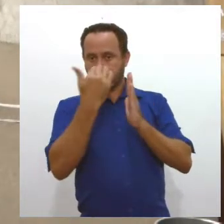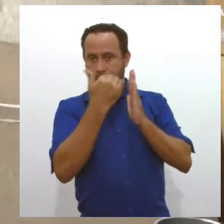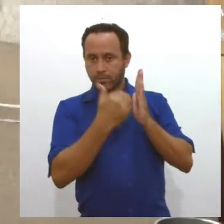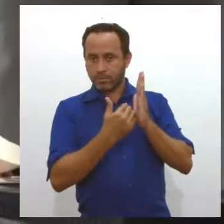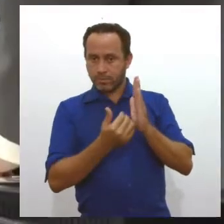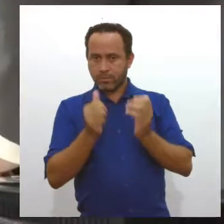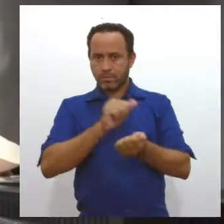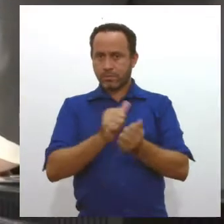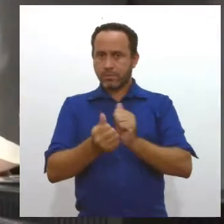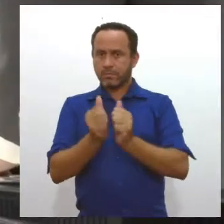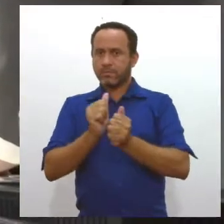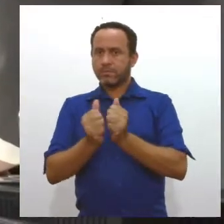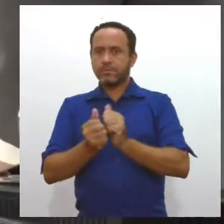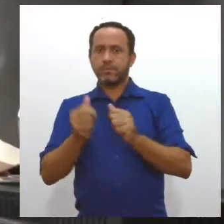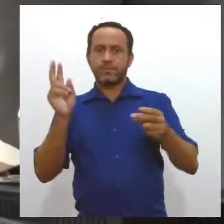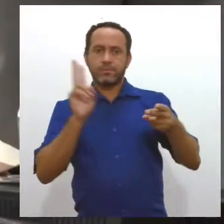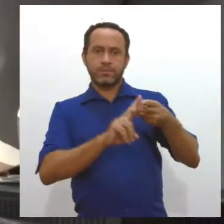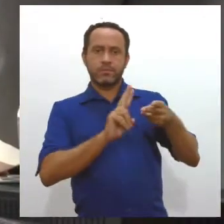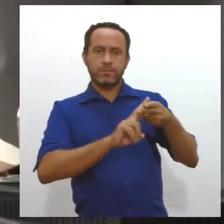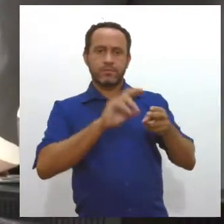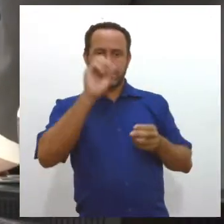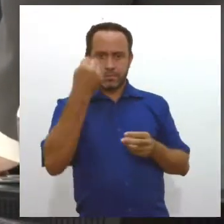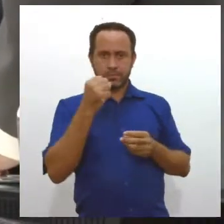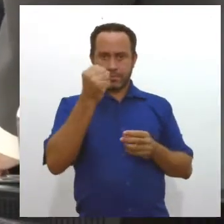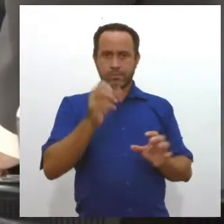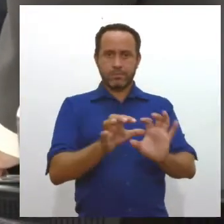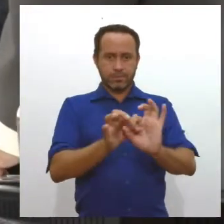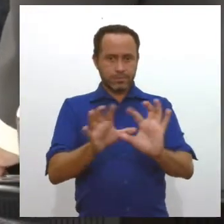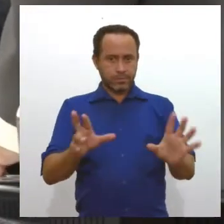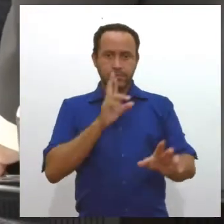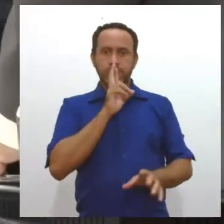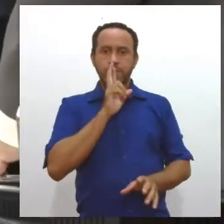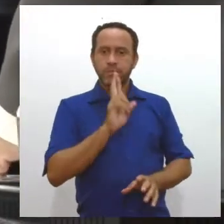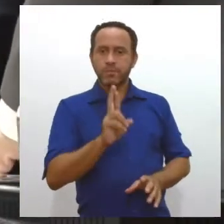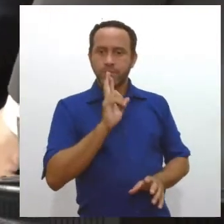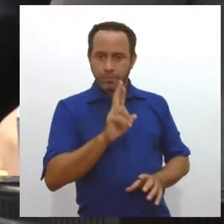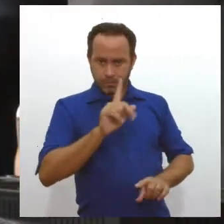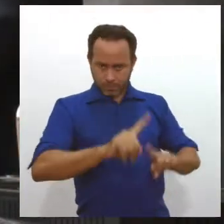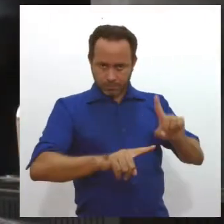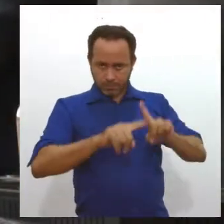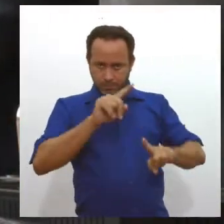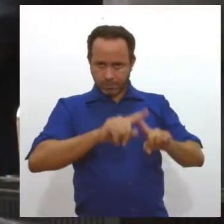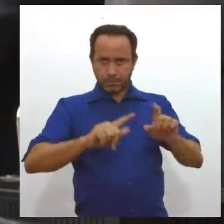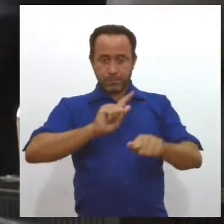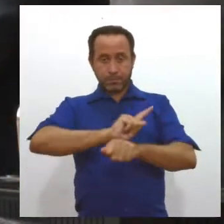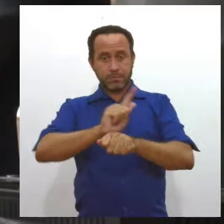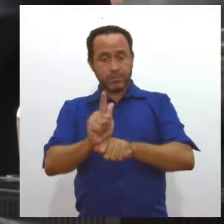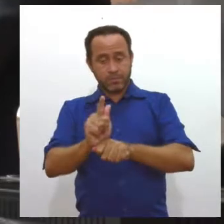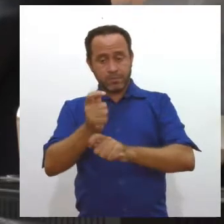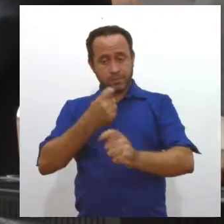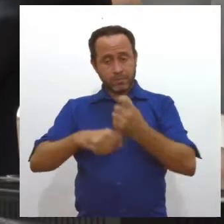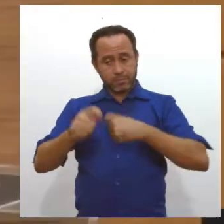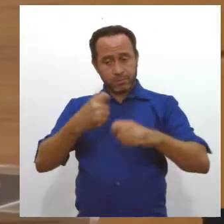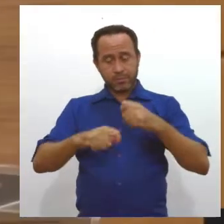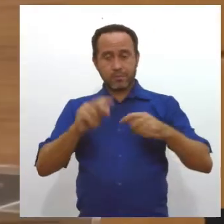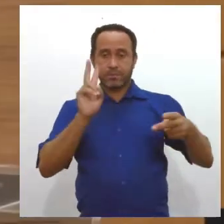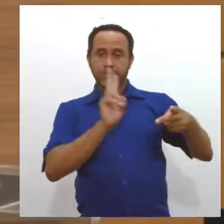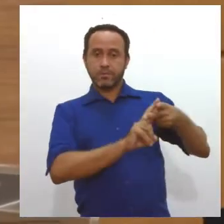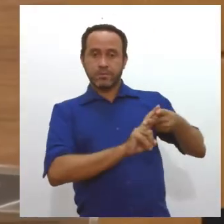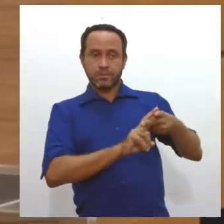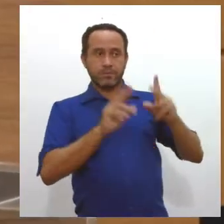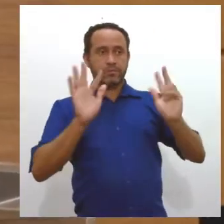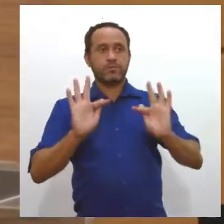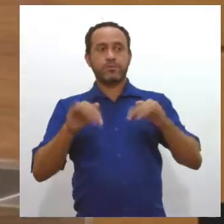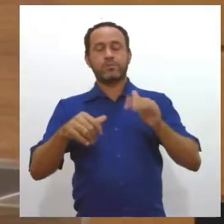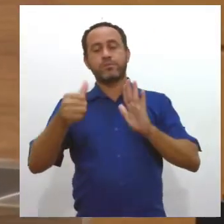aprimorar o sistema prisional sergipano, permitindo melhores resultados em matéria de gestão e administração penitenciária. Por fim,